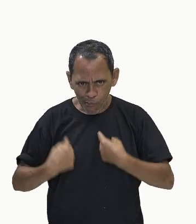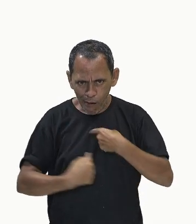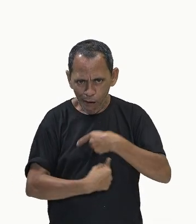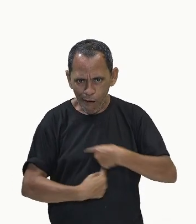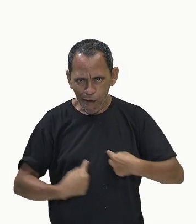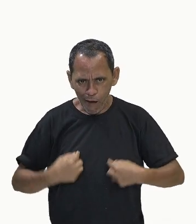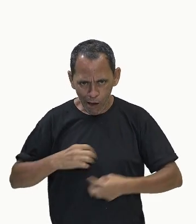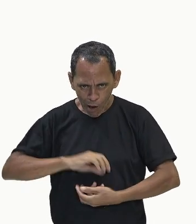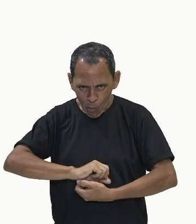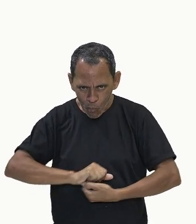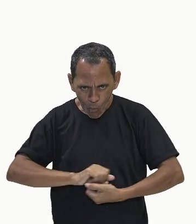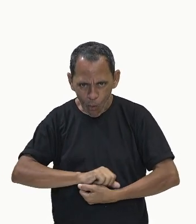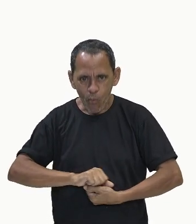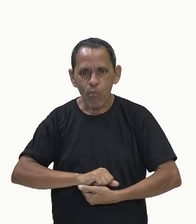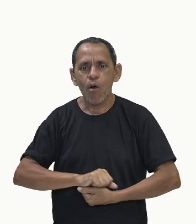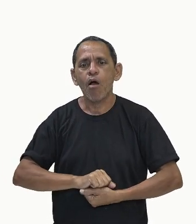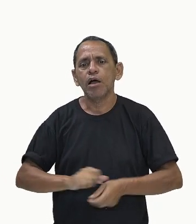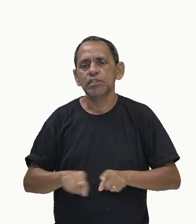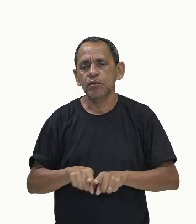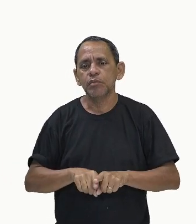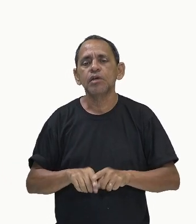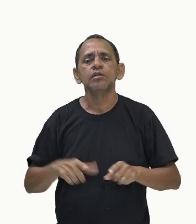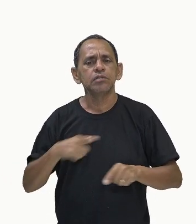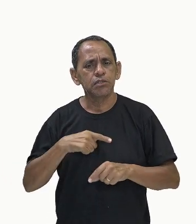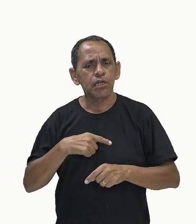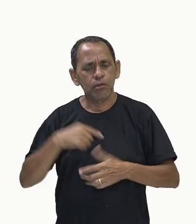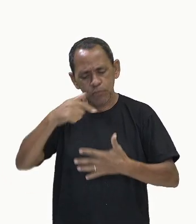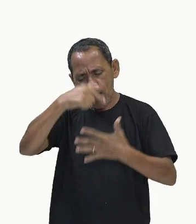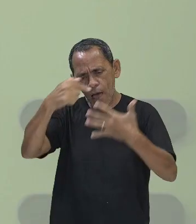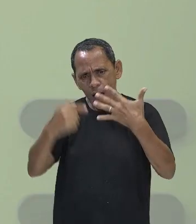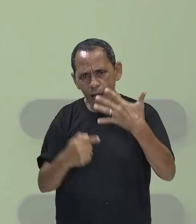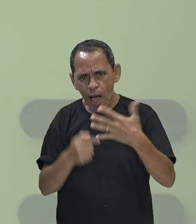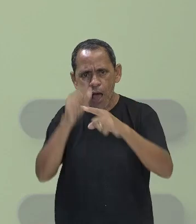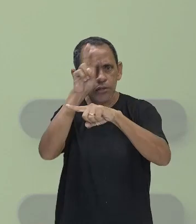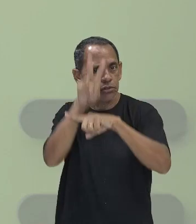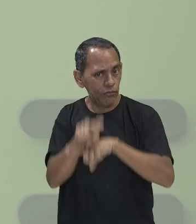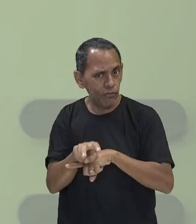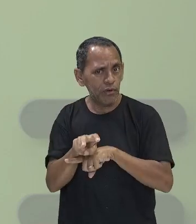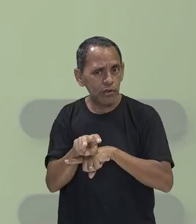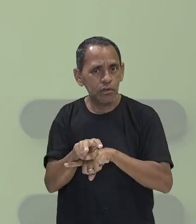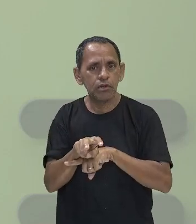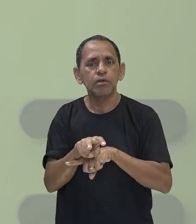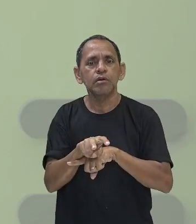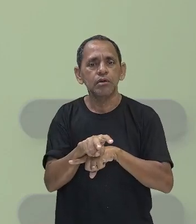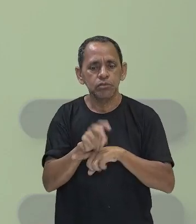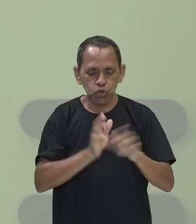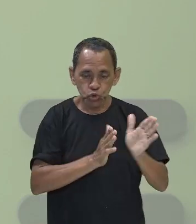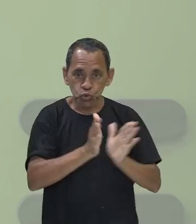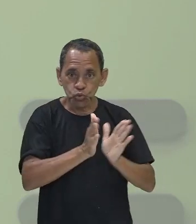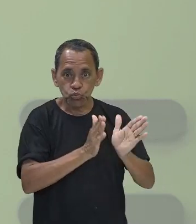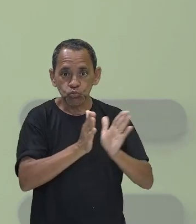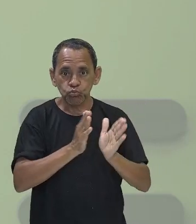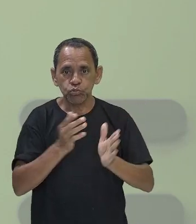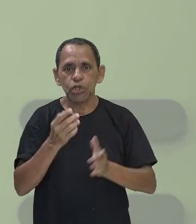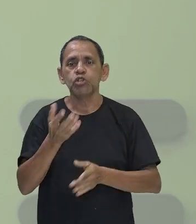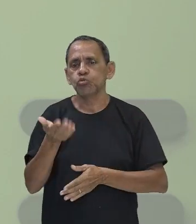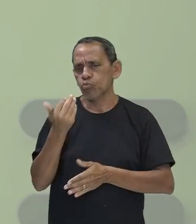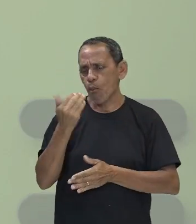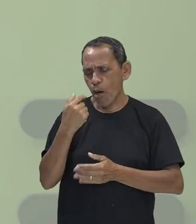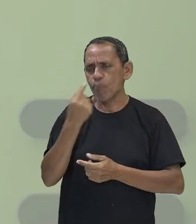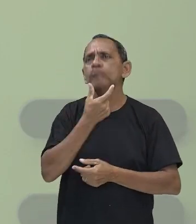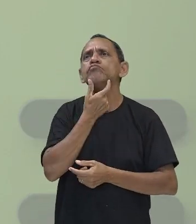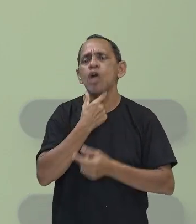a atuação aí de componentes de defesa durante a digestão de alimentos.